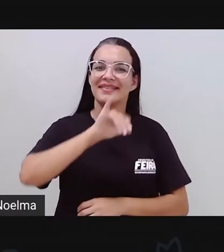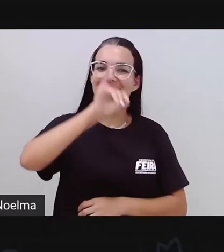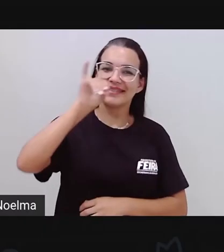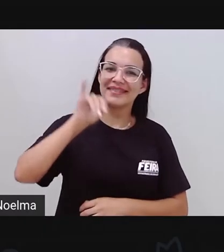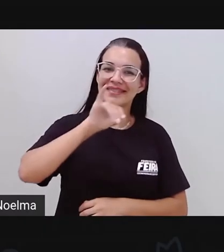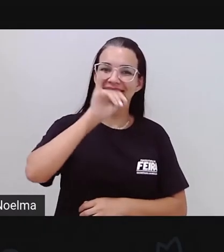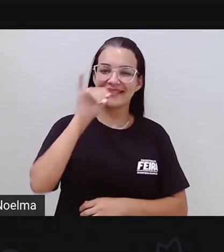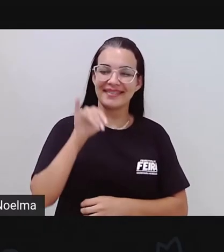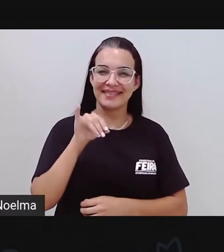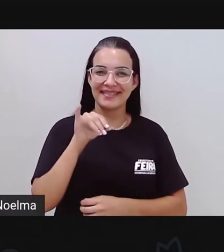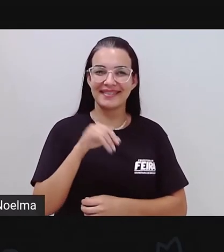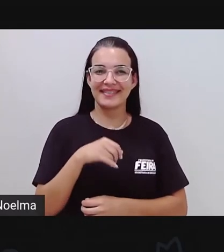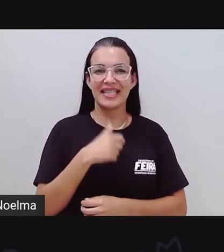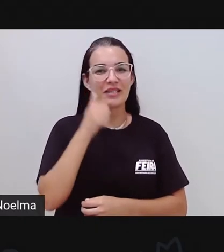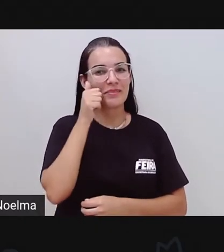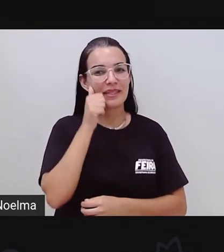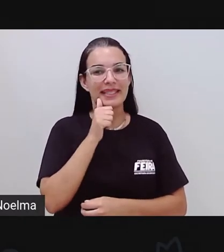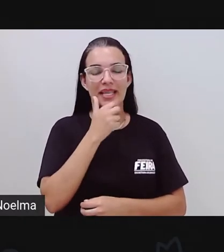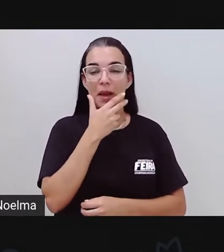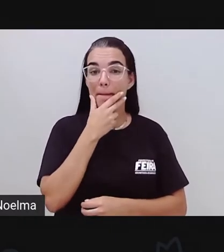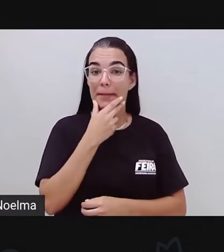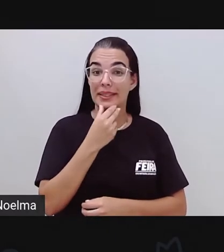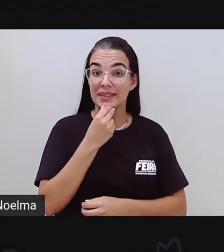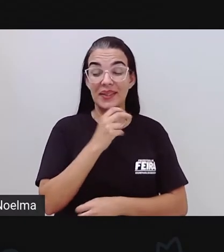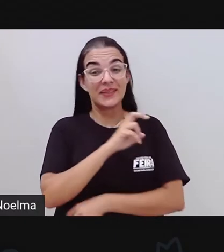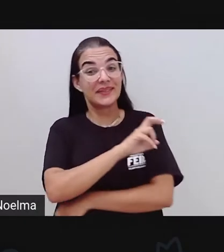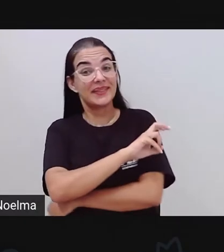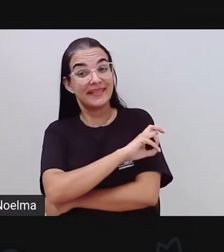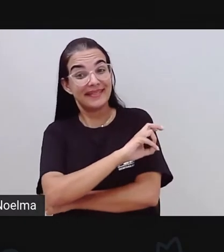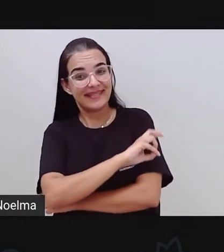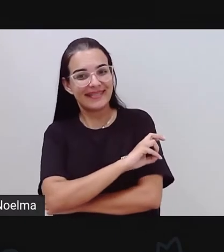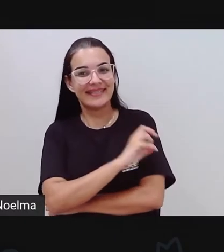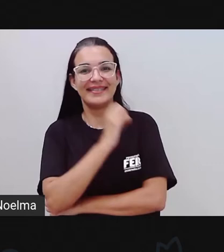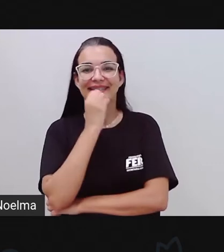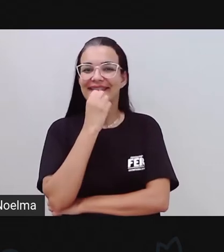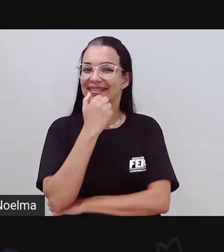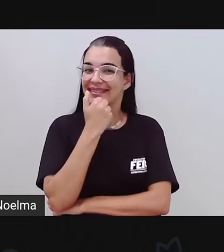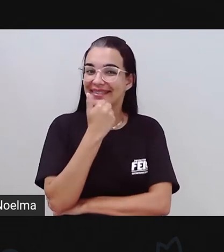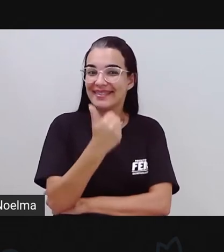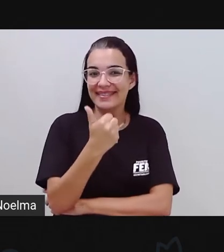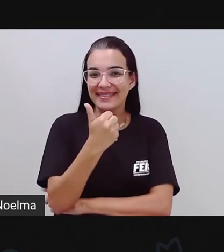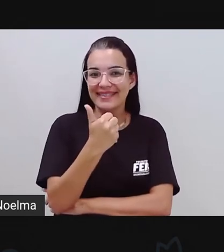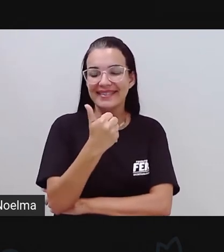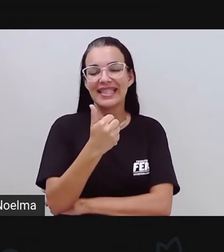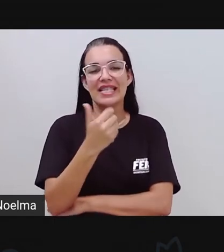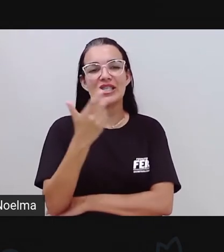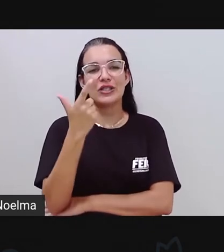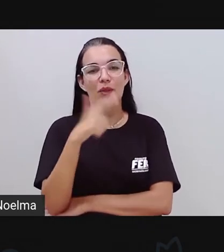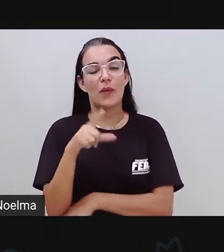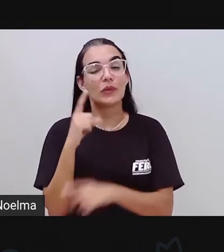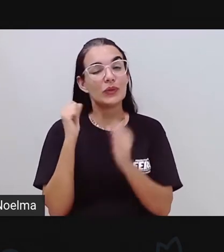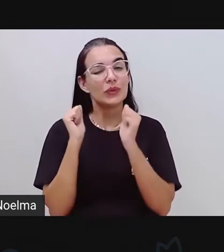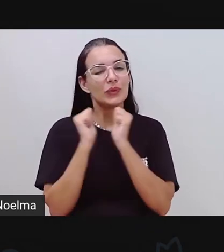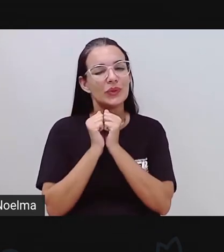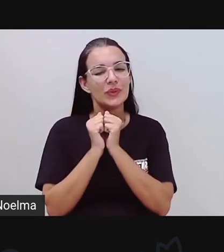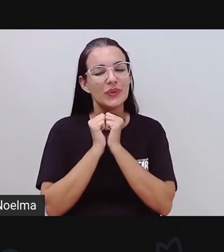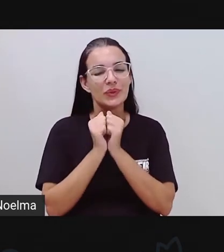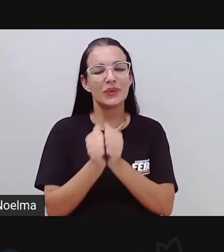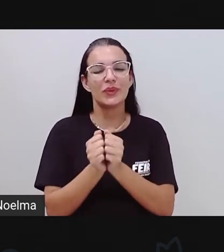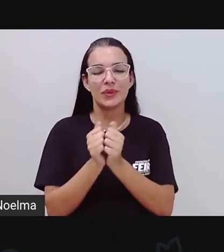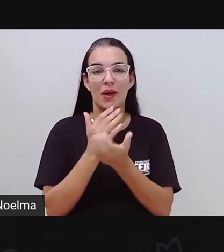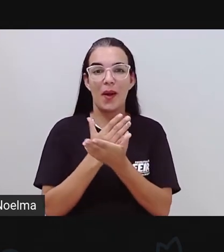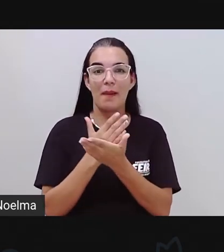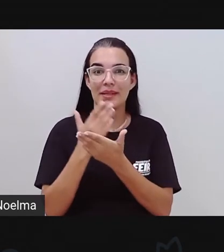Olá, meninos e meninas aí do quinto ano, olhem só, mais uma vez estamos aqui, não é para